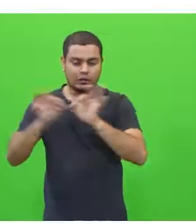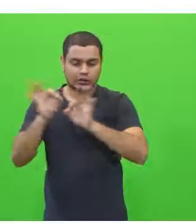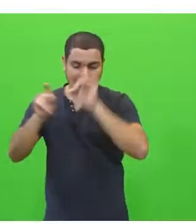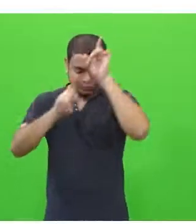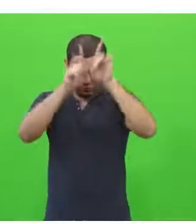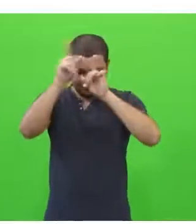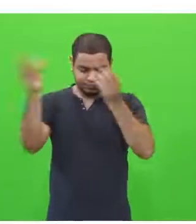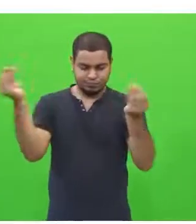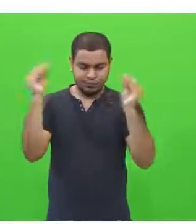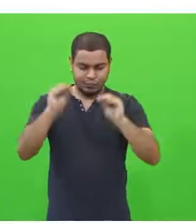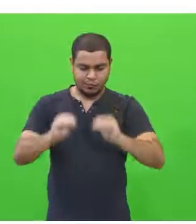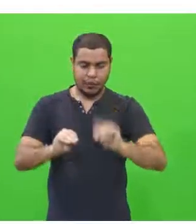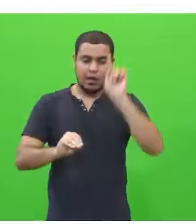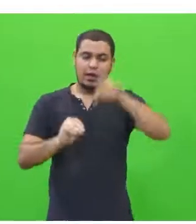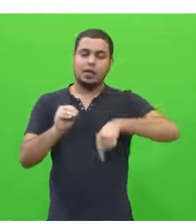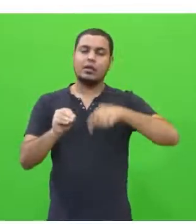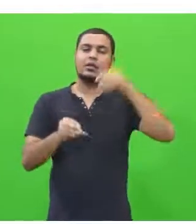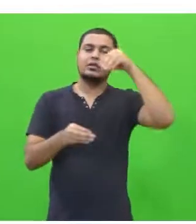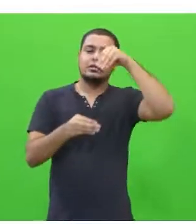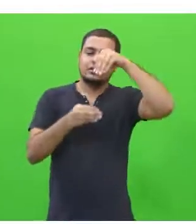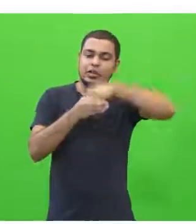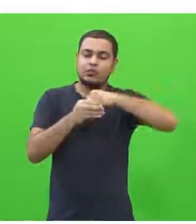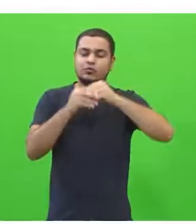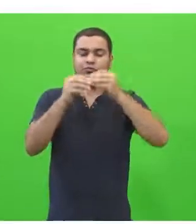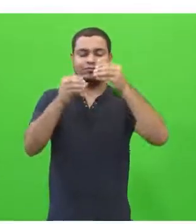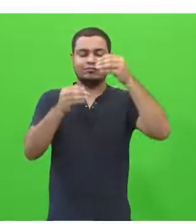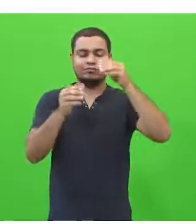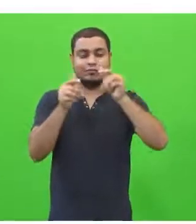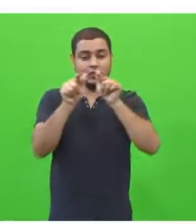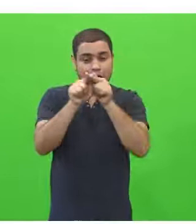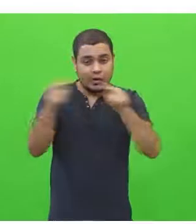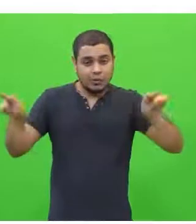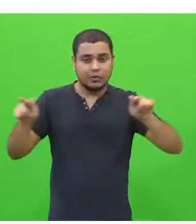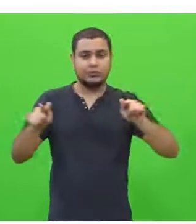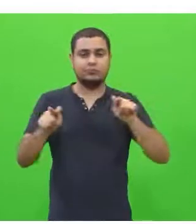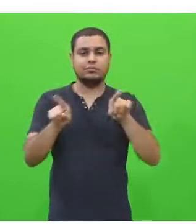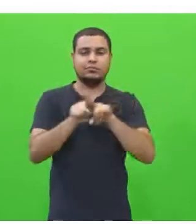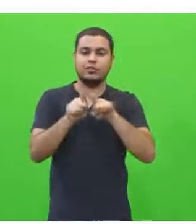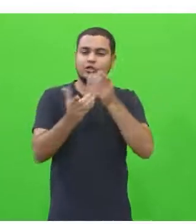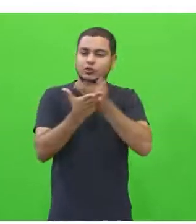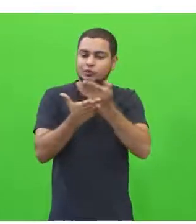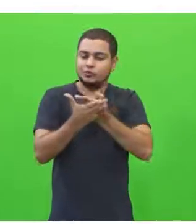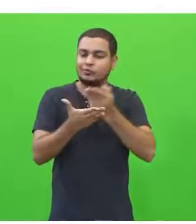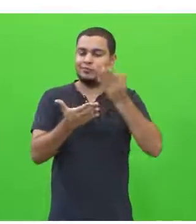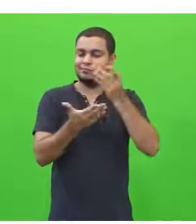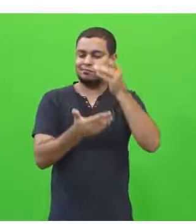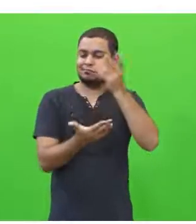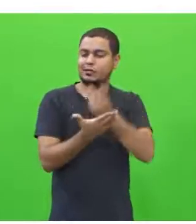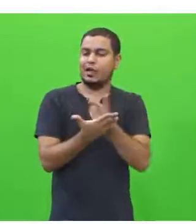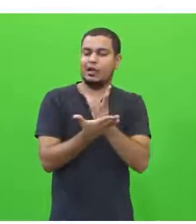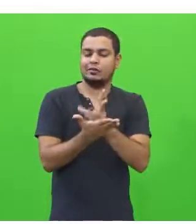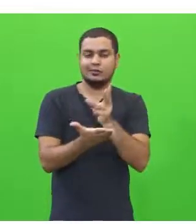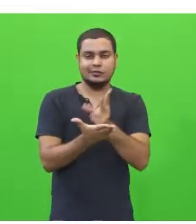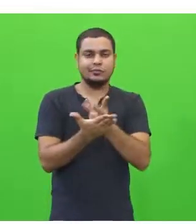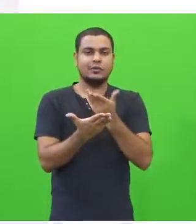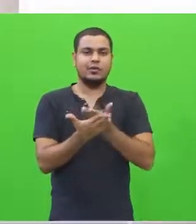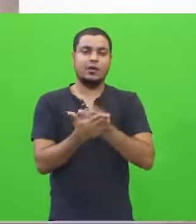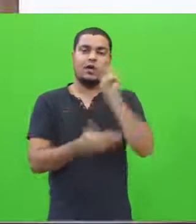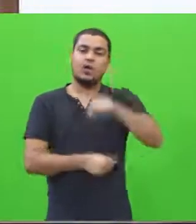sob a luz do quê? Desses eixos gramaticais, que você estuda tanto em sala de aula, é saber